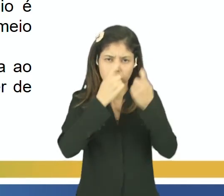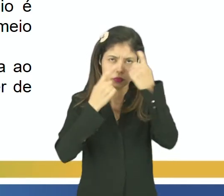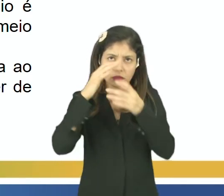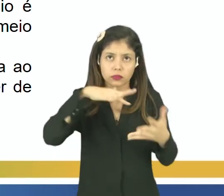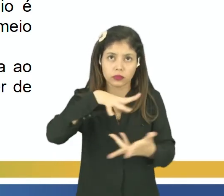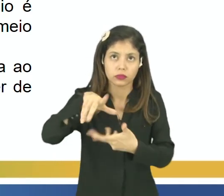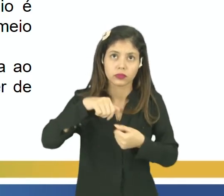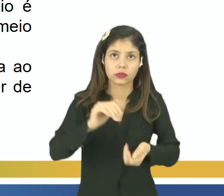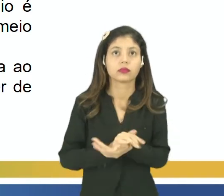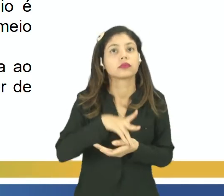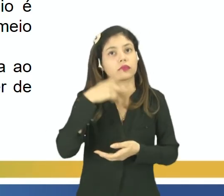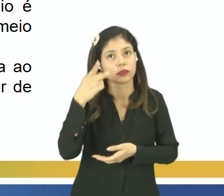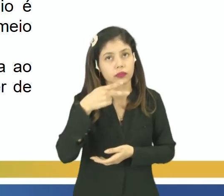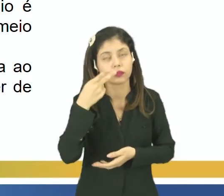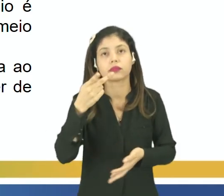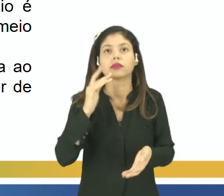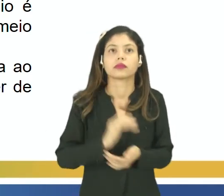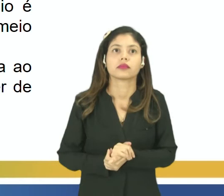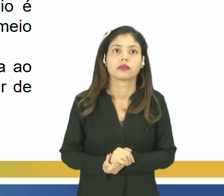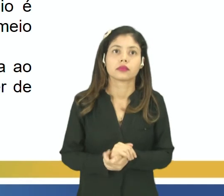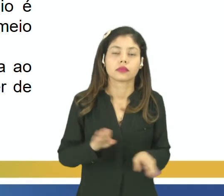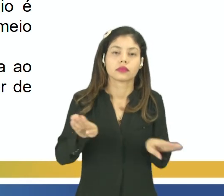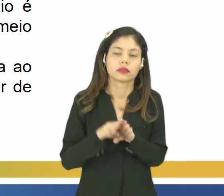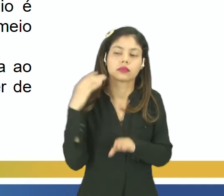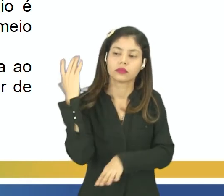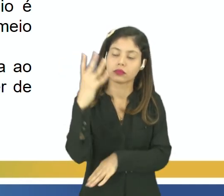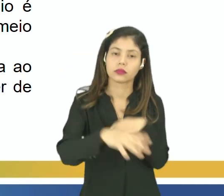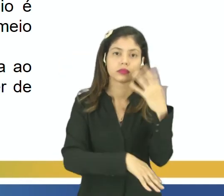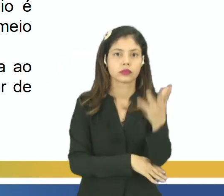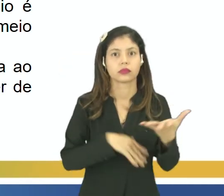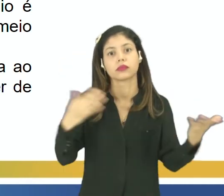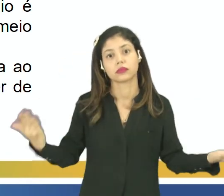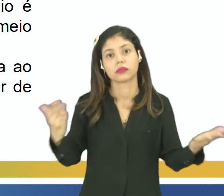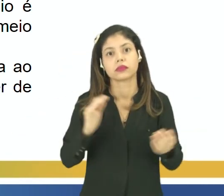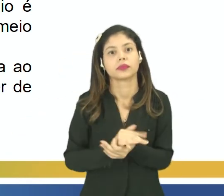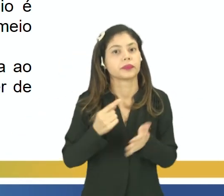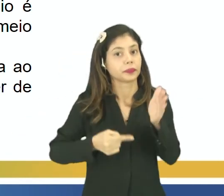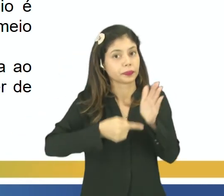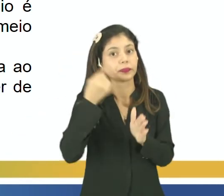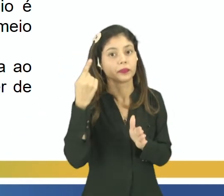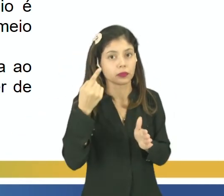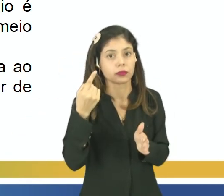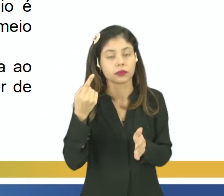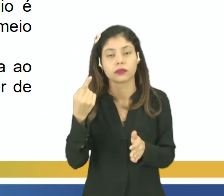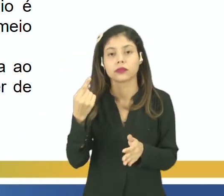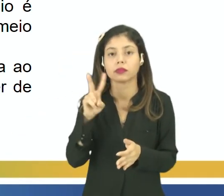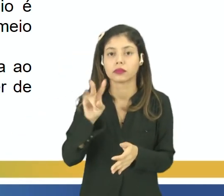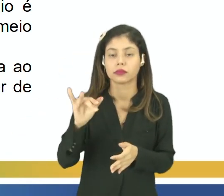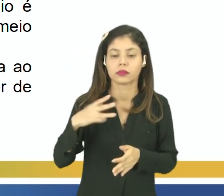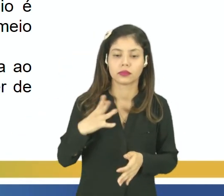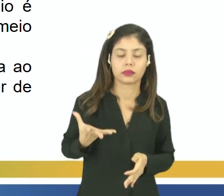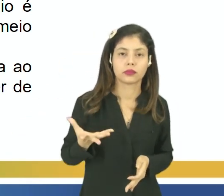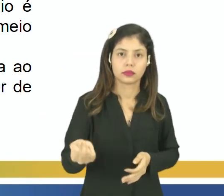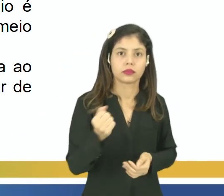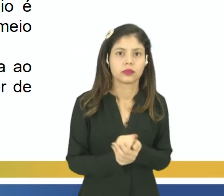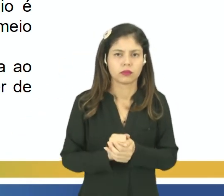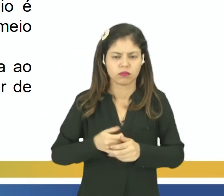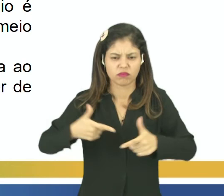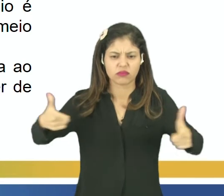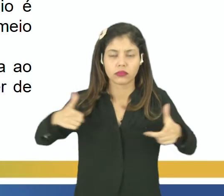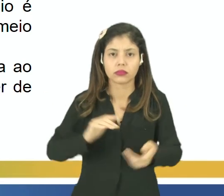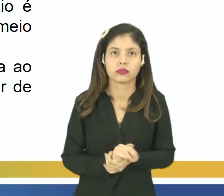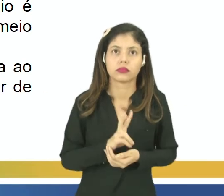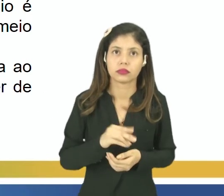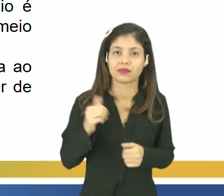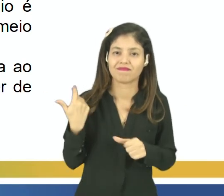preocupação mundial no que diz respeito ao meio ambiente. Porque uma vez que vai ser recebido demais, o que acontece vai